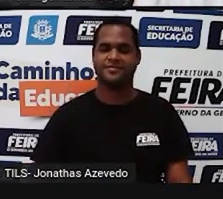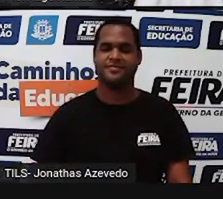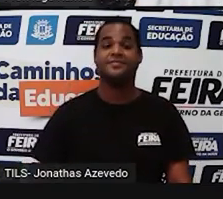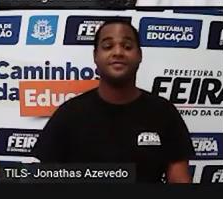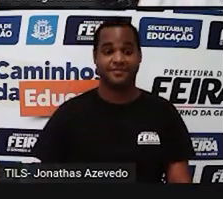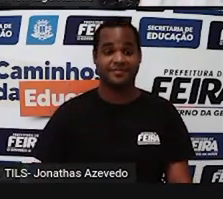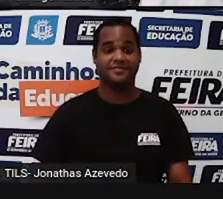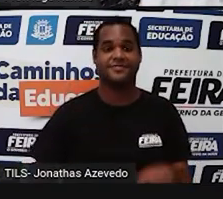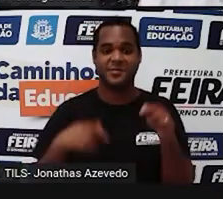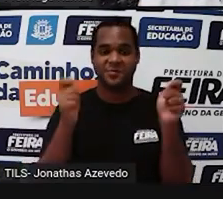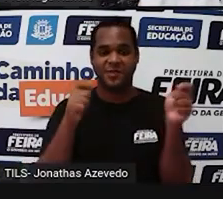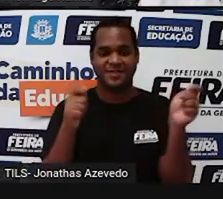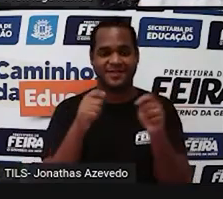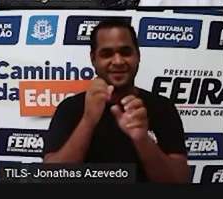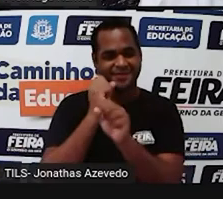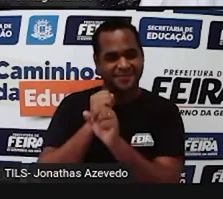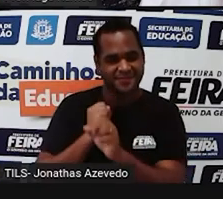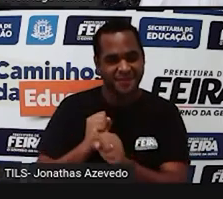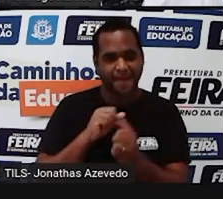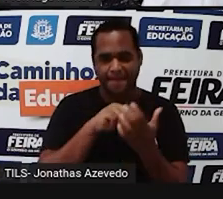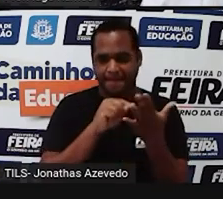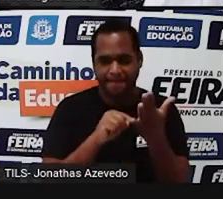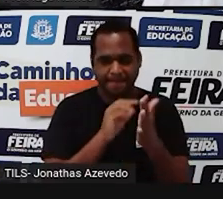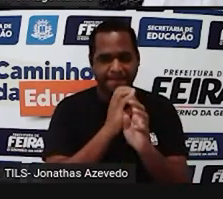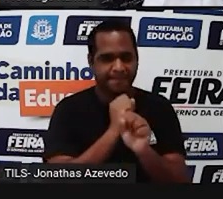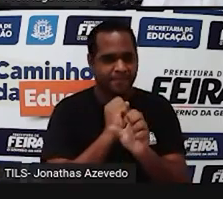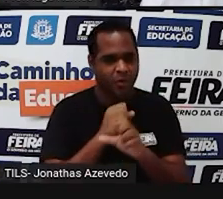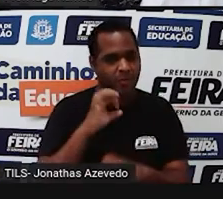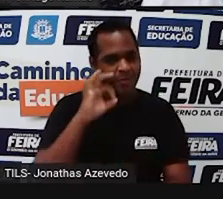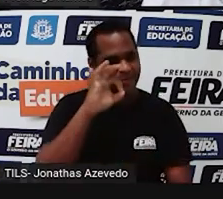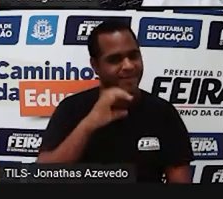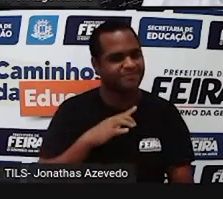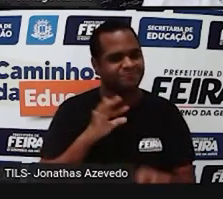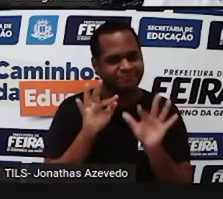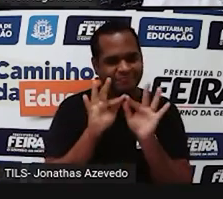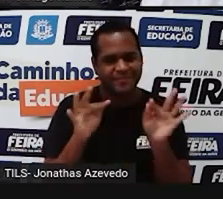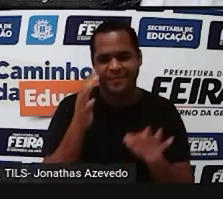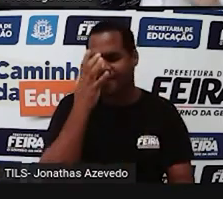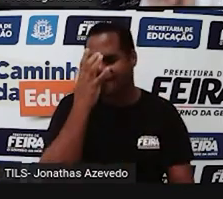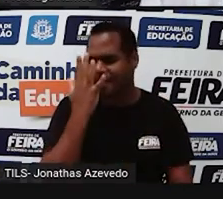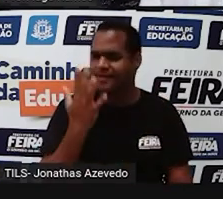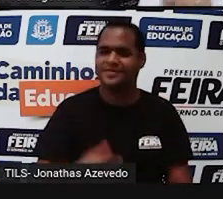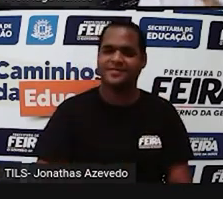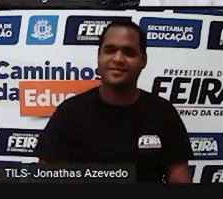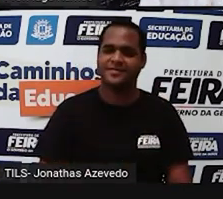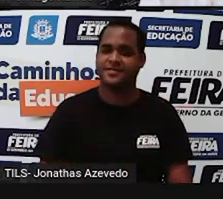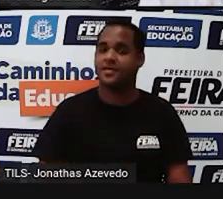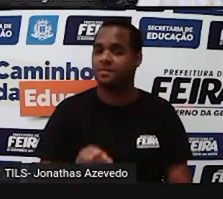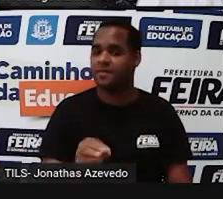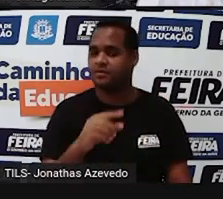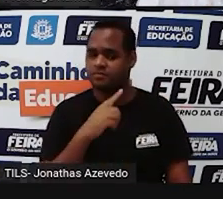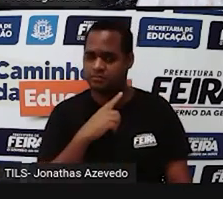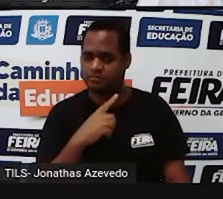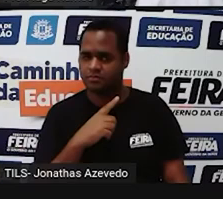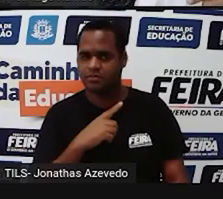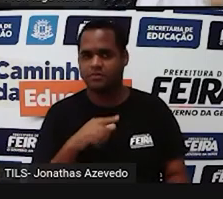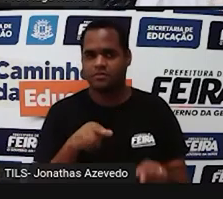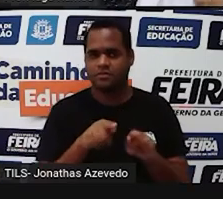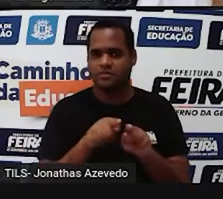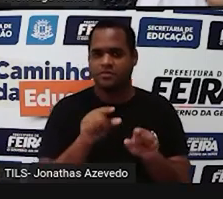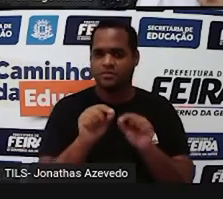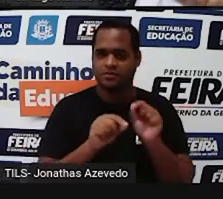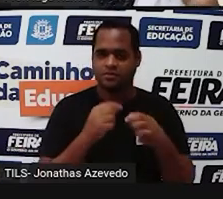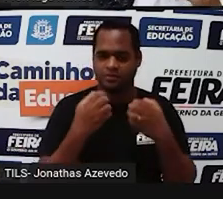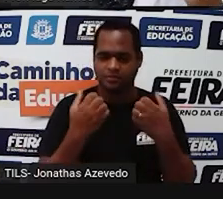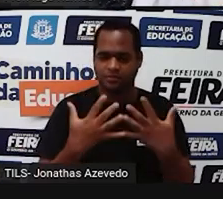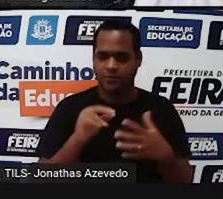essa é uma forma de calcular a porcentagem um cálculozinho simples e fácil. Mas tem também o caso